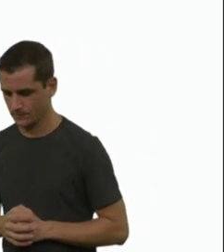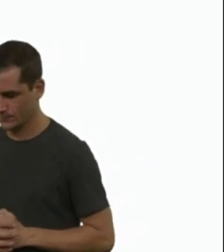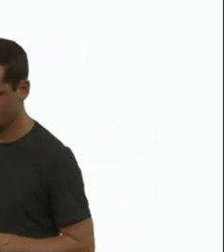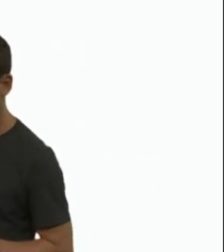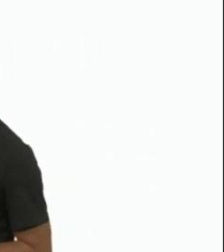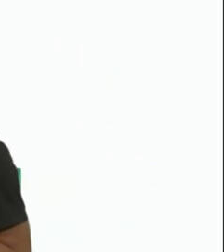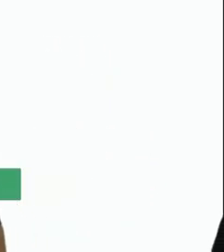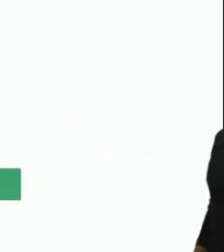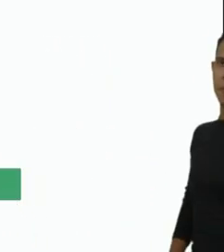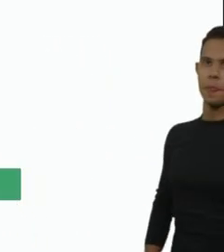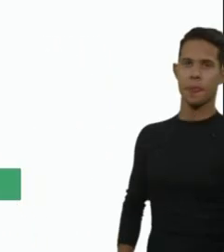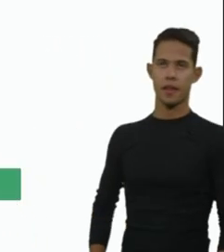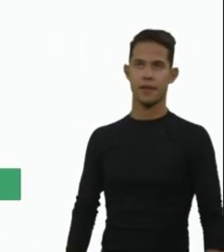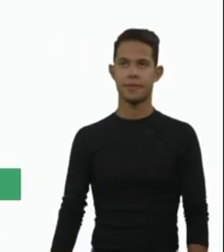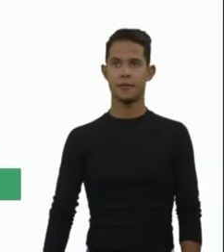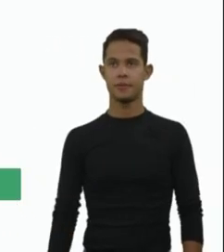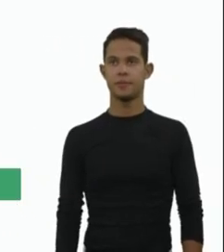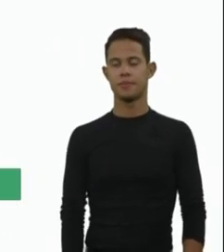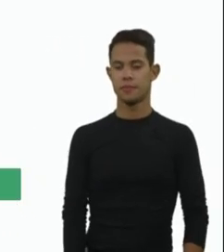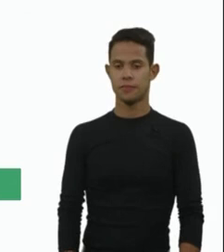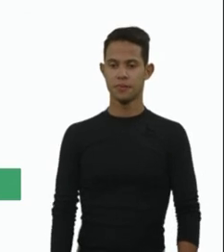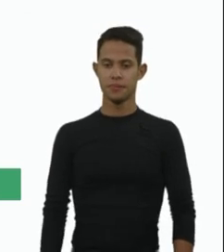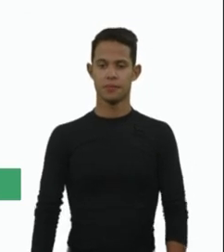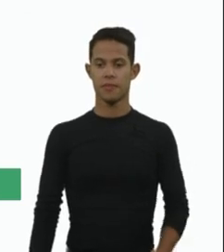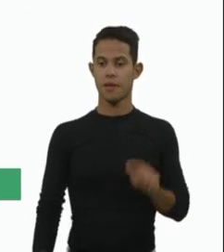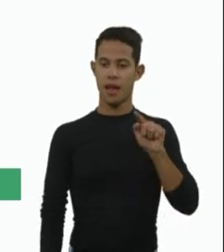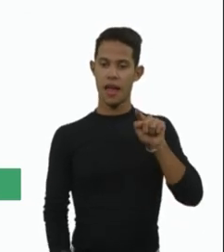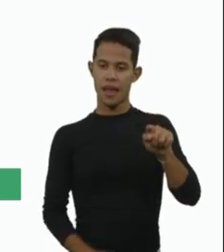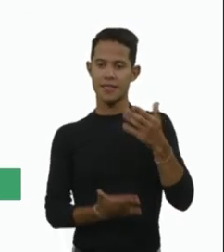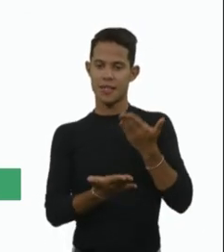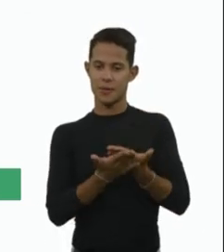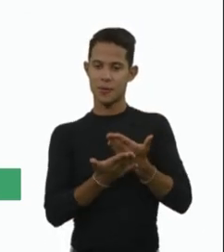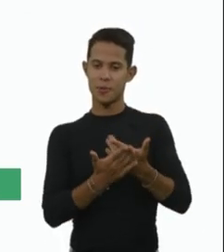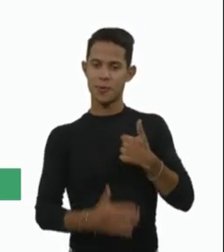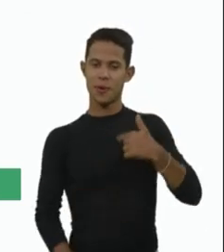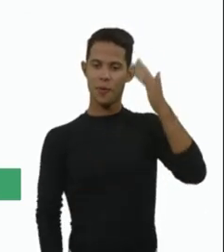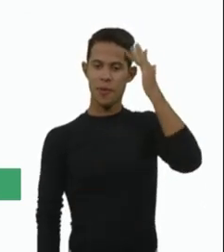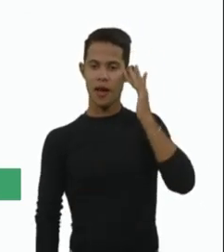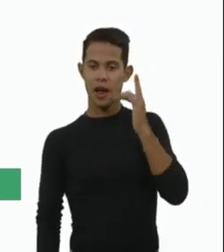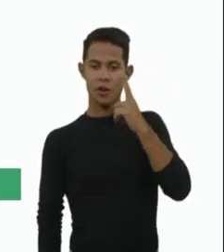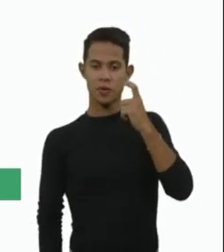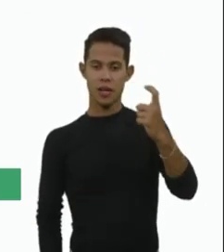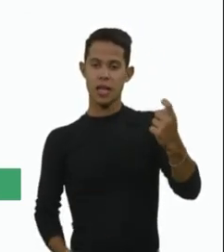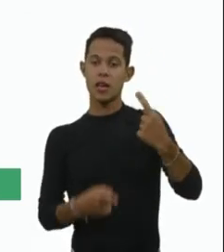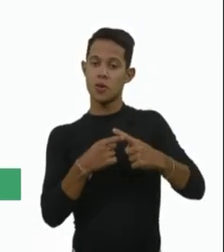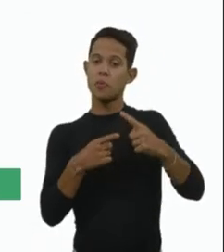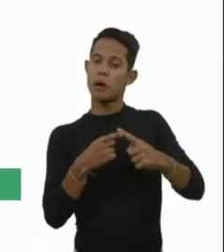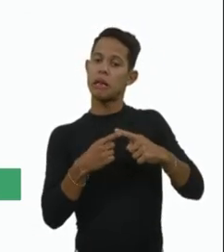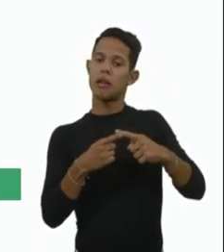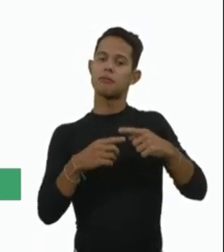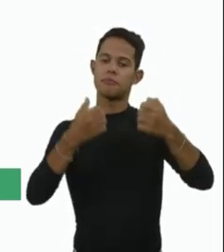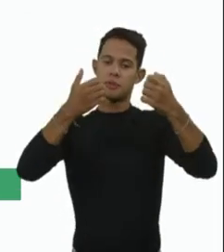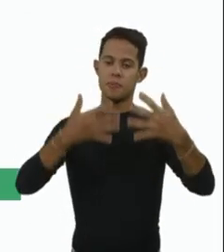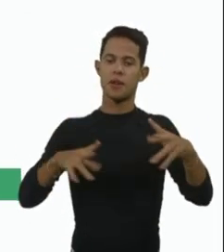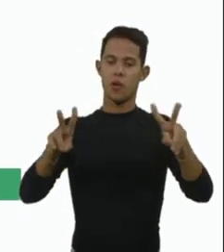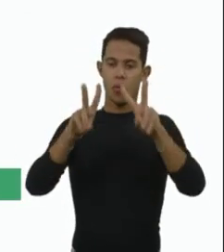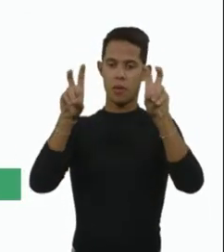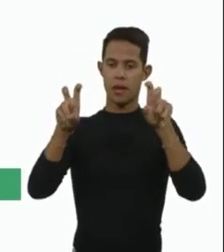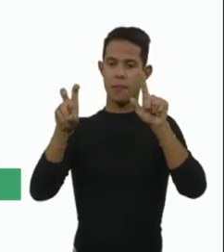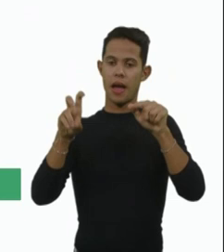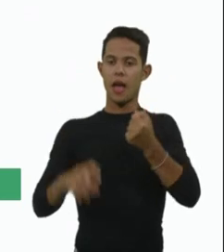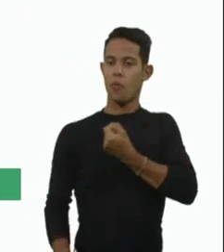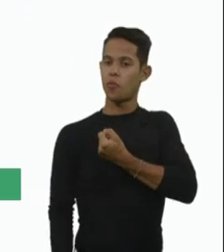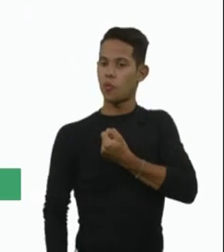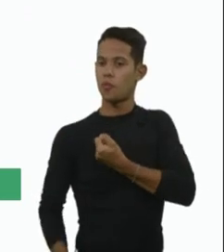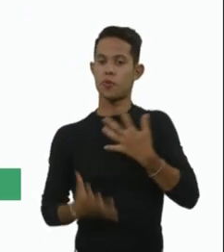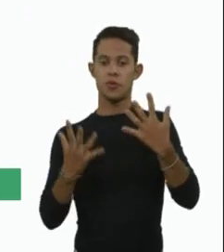bem interessante, porque ele fala um pouquinho, né, da hepatoxidade seguindo a administração da terapia gênica, com um número bastante grande de pacientes,